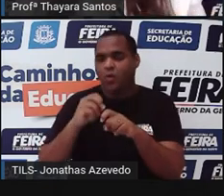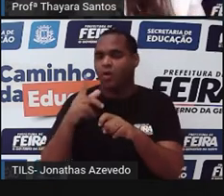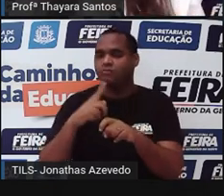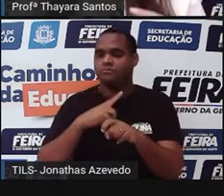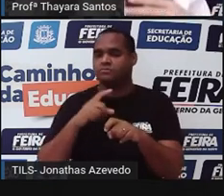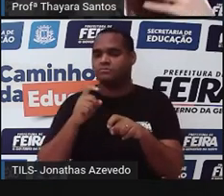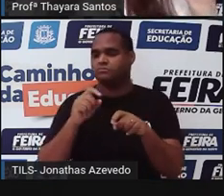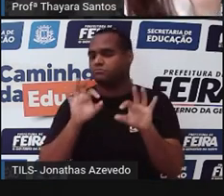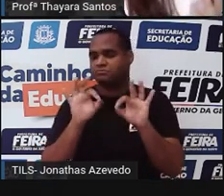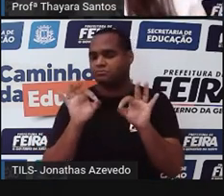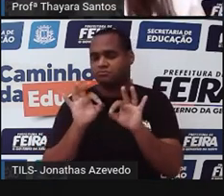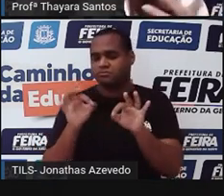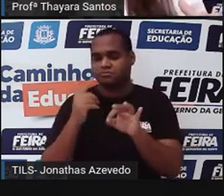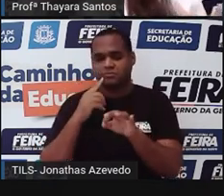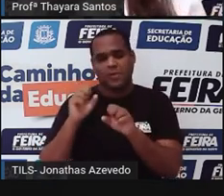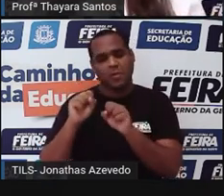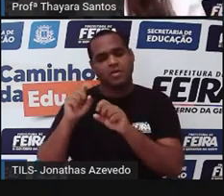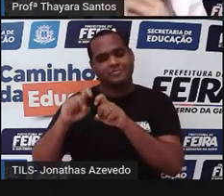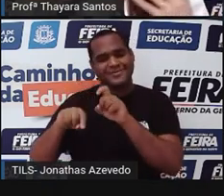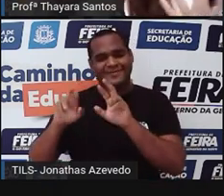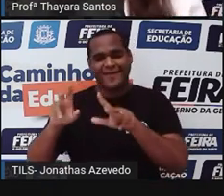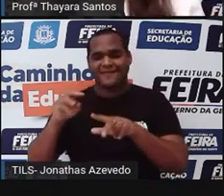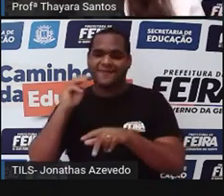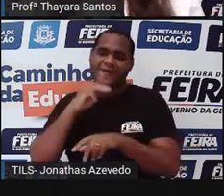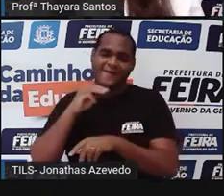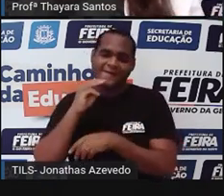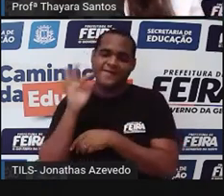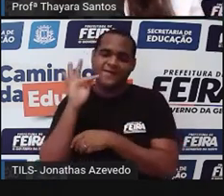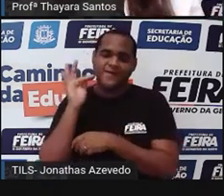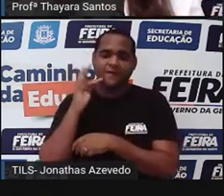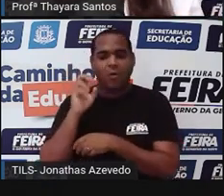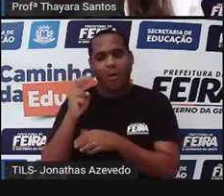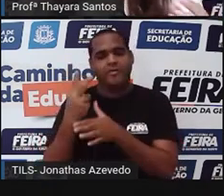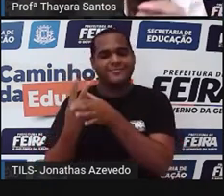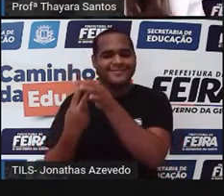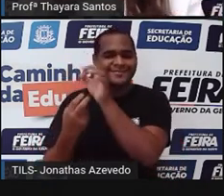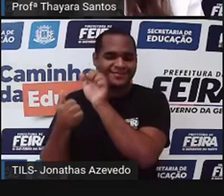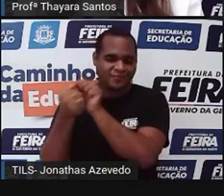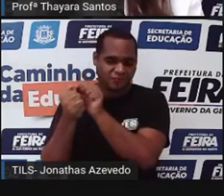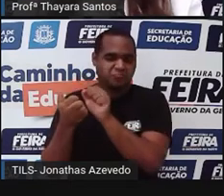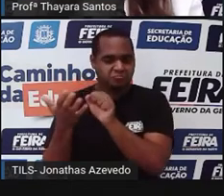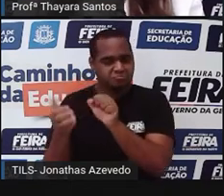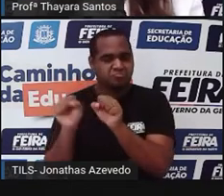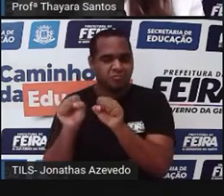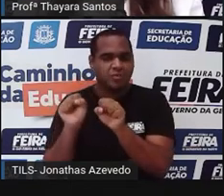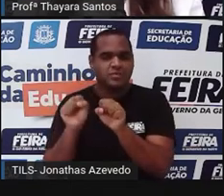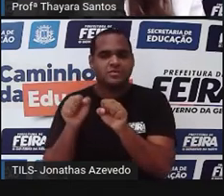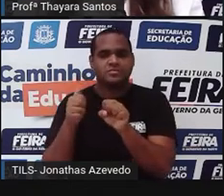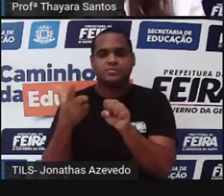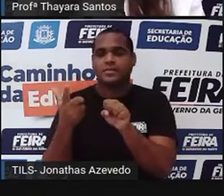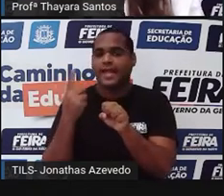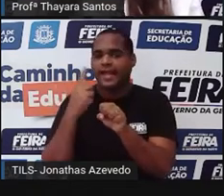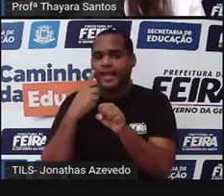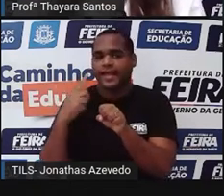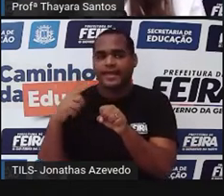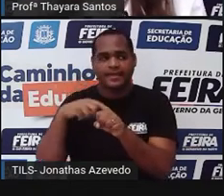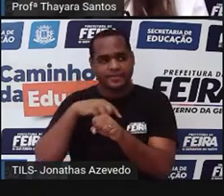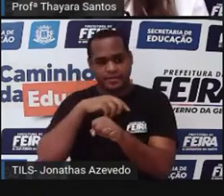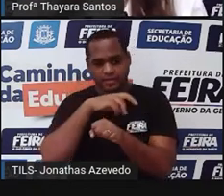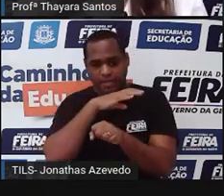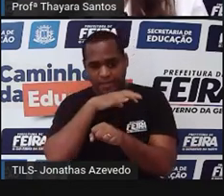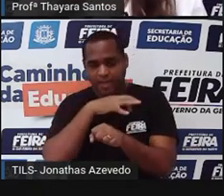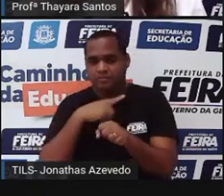organismos, eles podem ter sexos separados, ou eles podem ser hemafroditas. A fecundação desses animais geralmente é